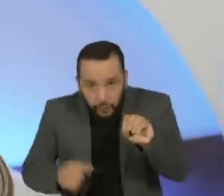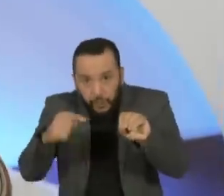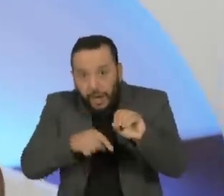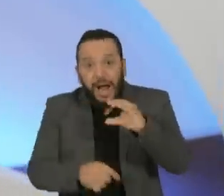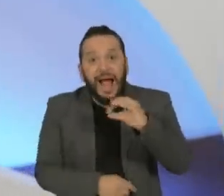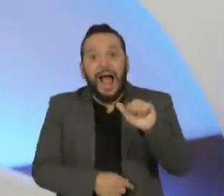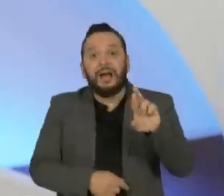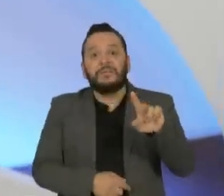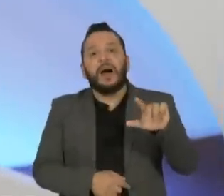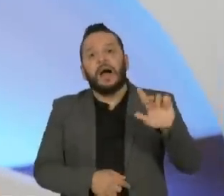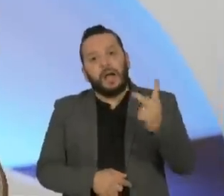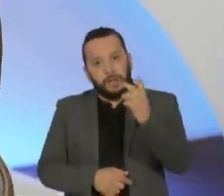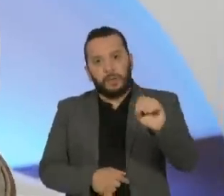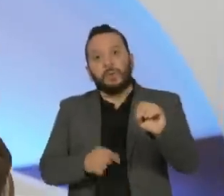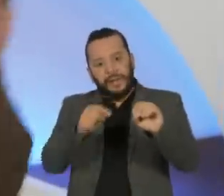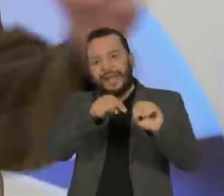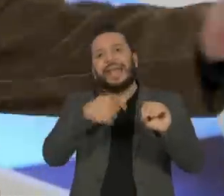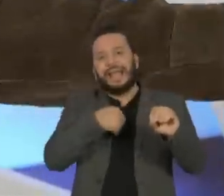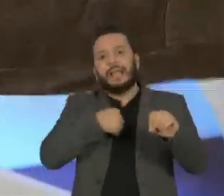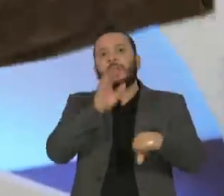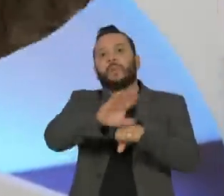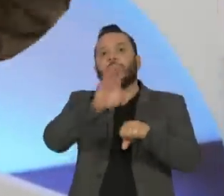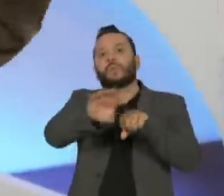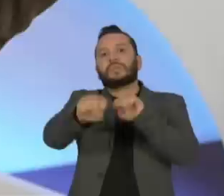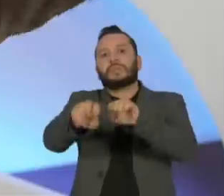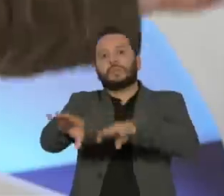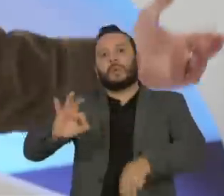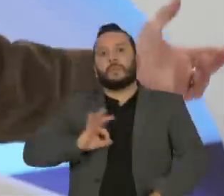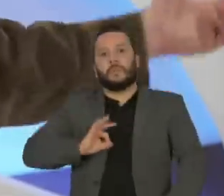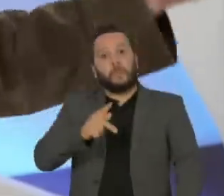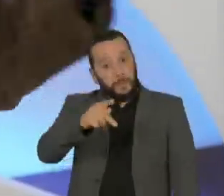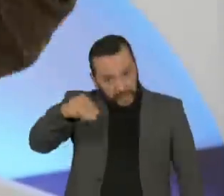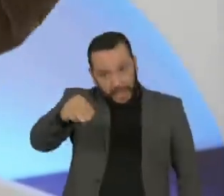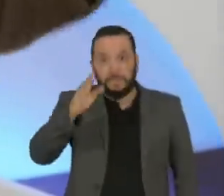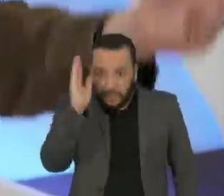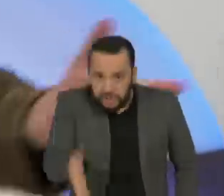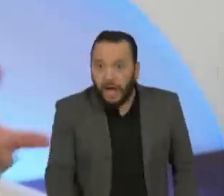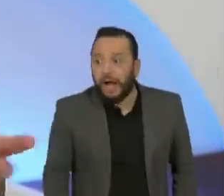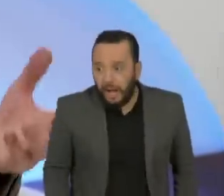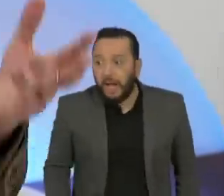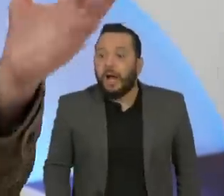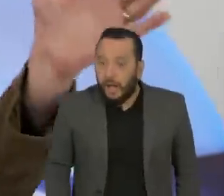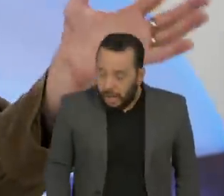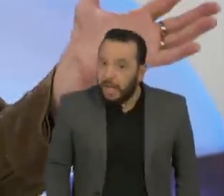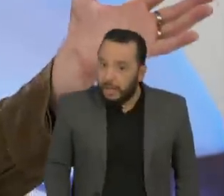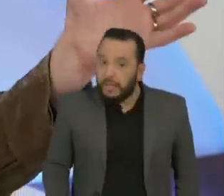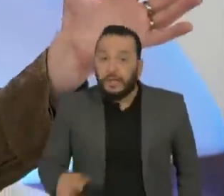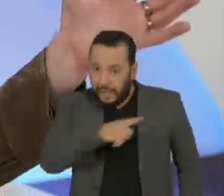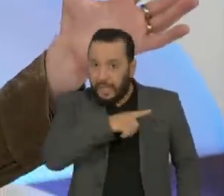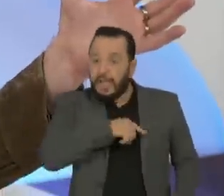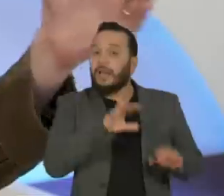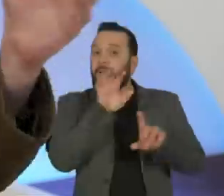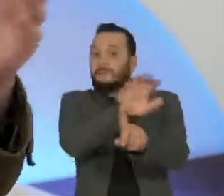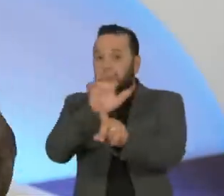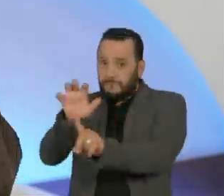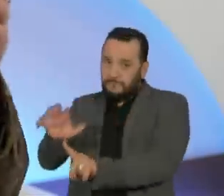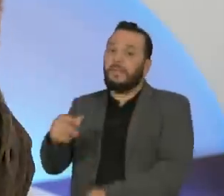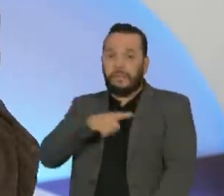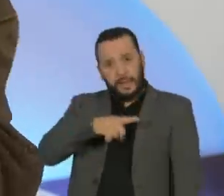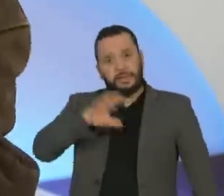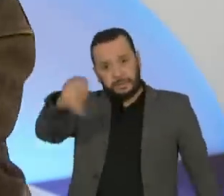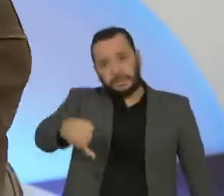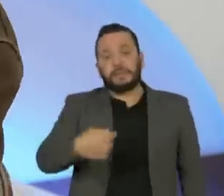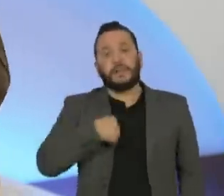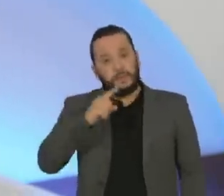a gente ficou protestando por um tempão. ele está dando um curso para a polícia militar e está... Ele tem um forte poder de persuasão. Então, é